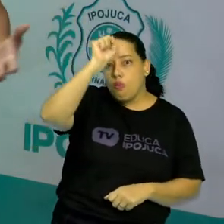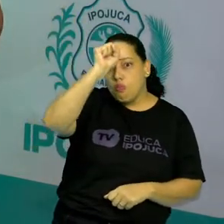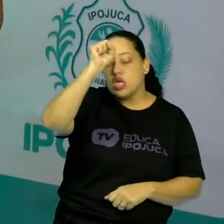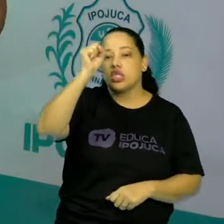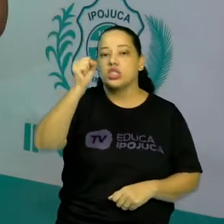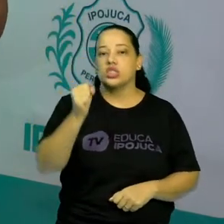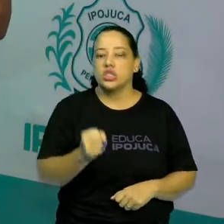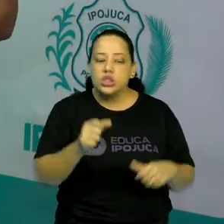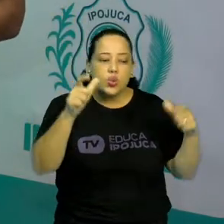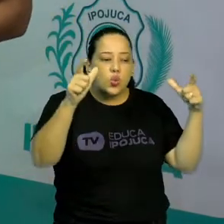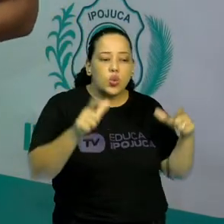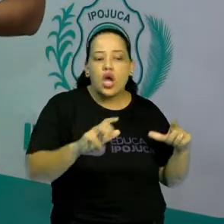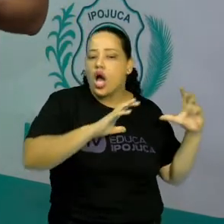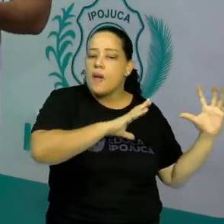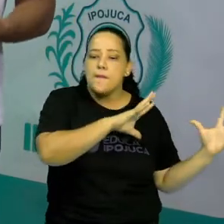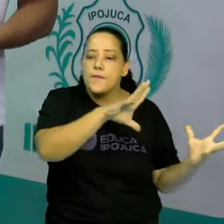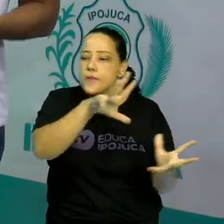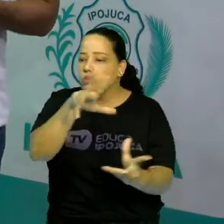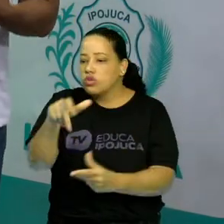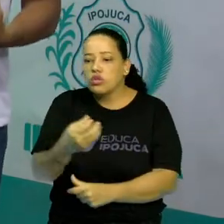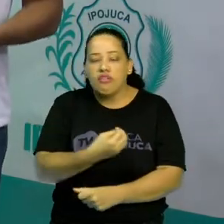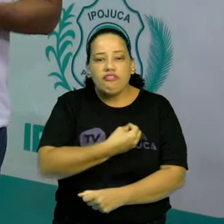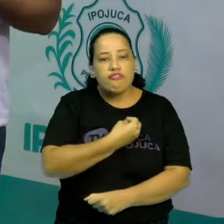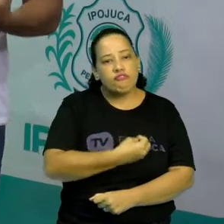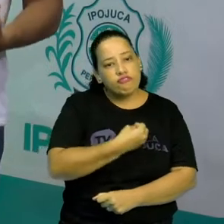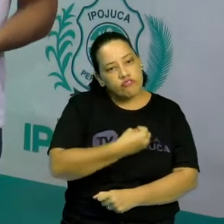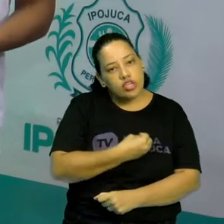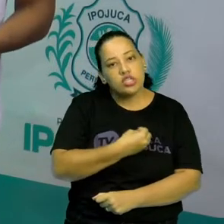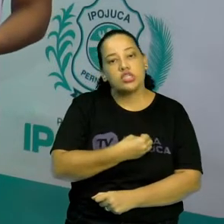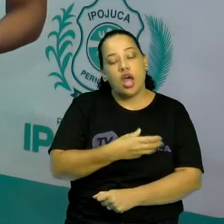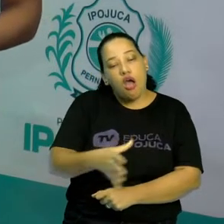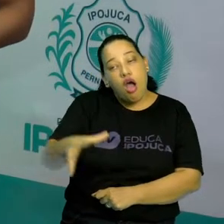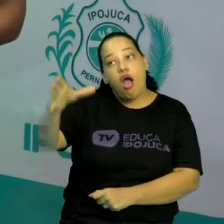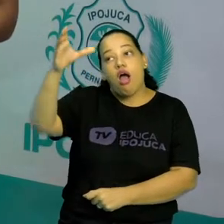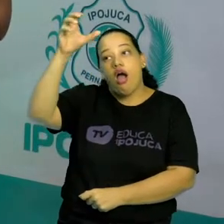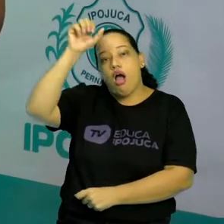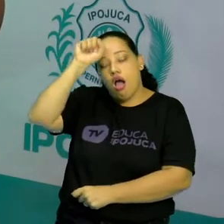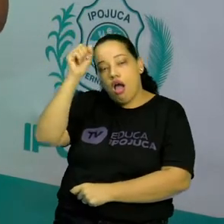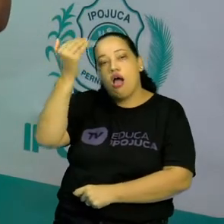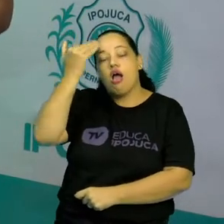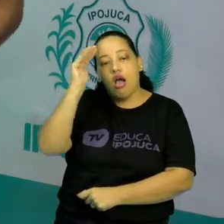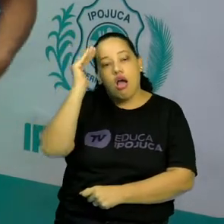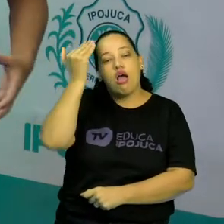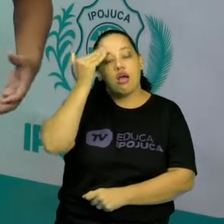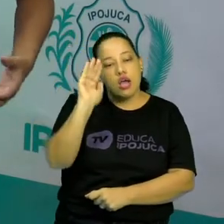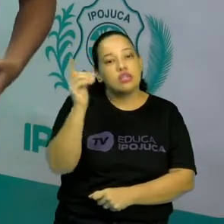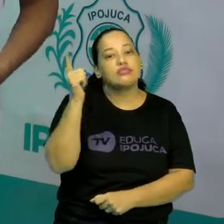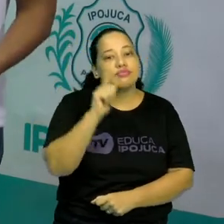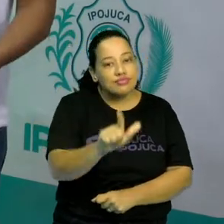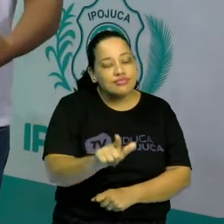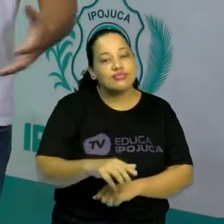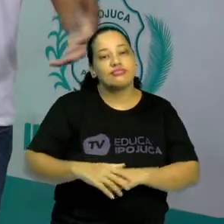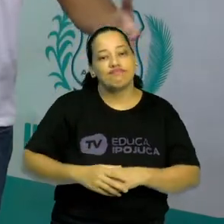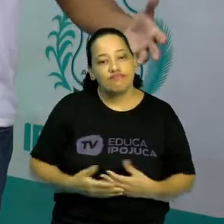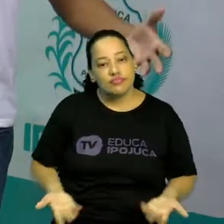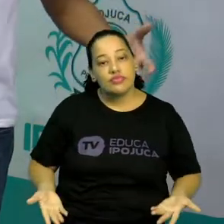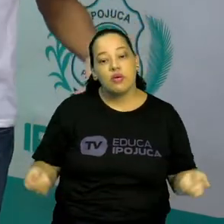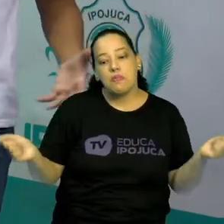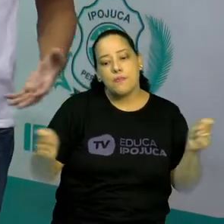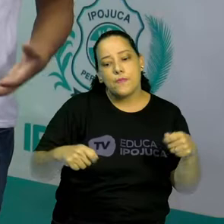o mundo, principalmente o mundo em que a gente está vivendo. Então, o jogo, ele vai trazer todas essas